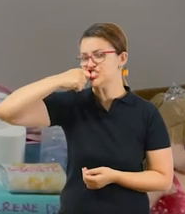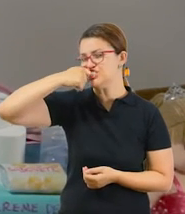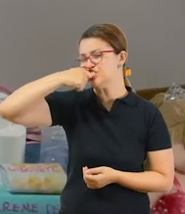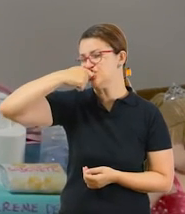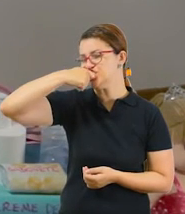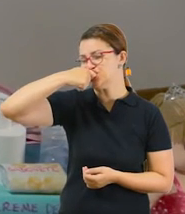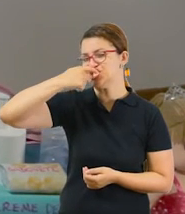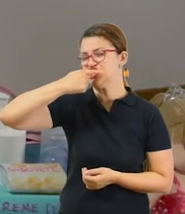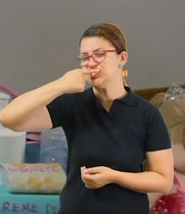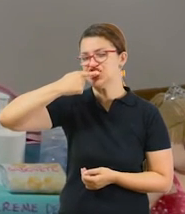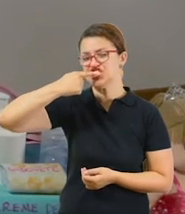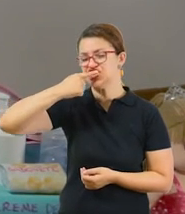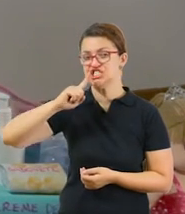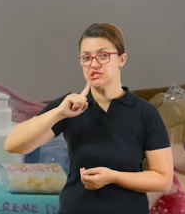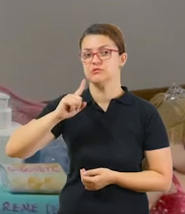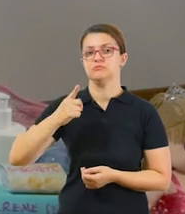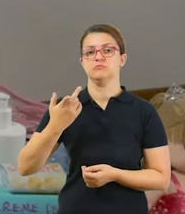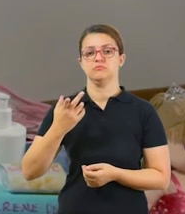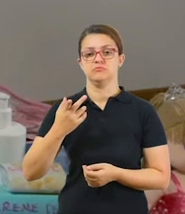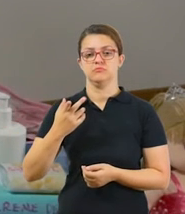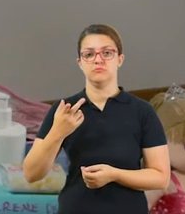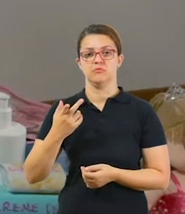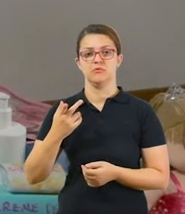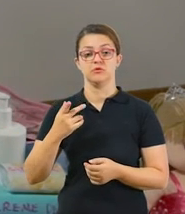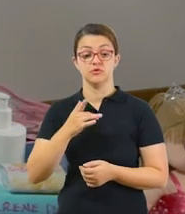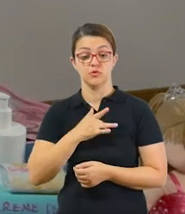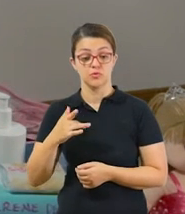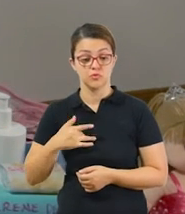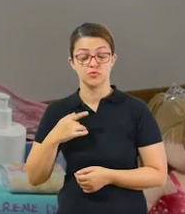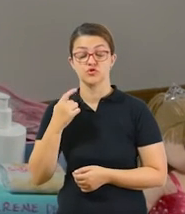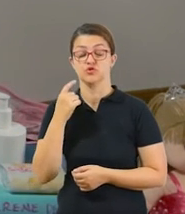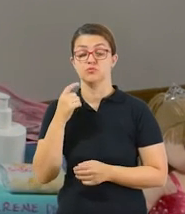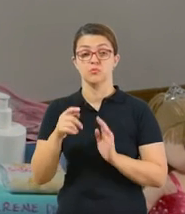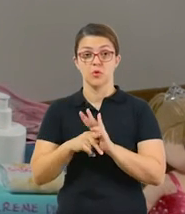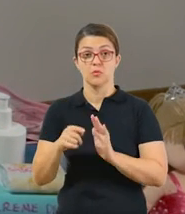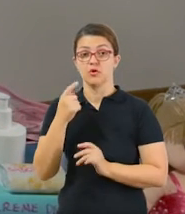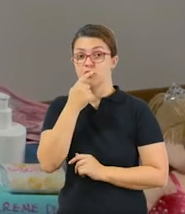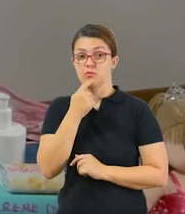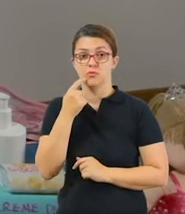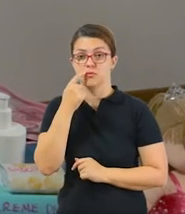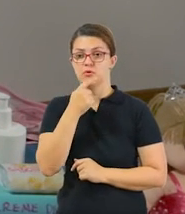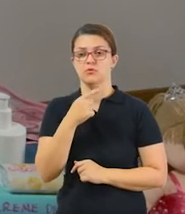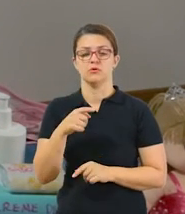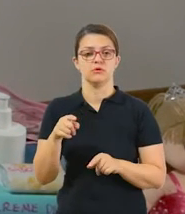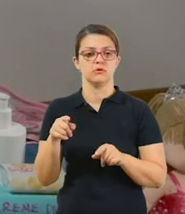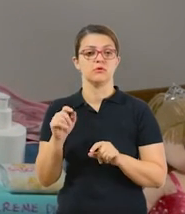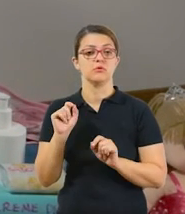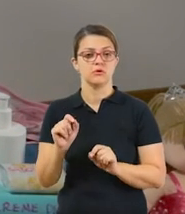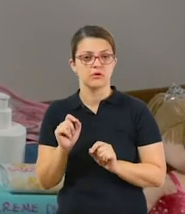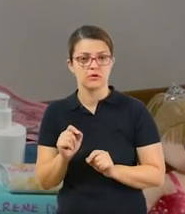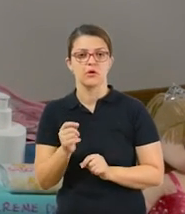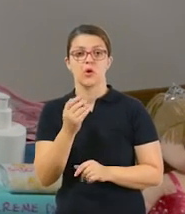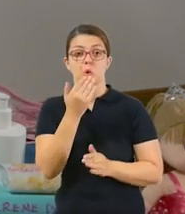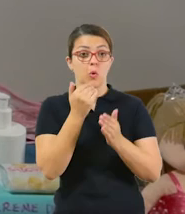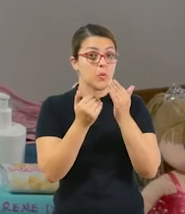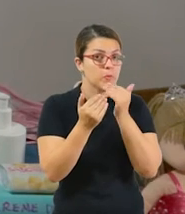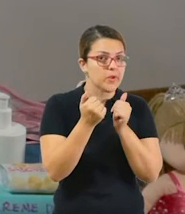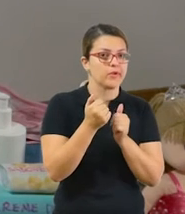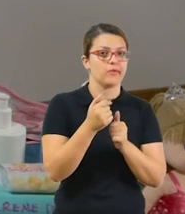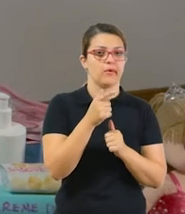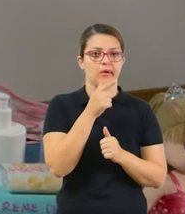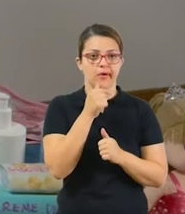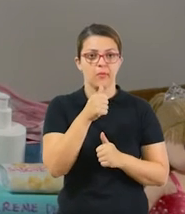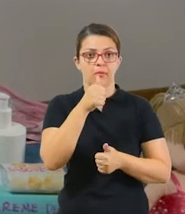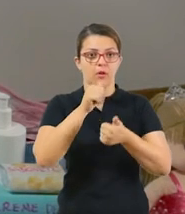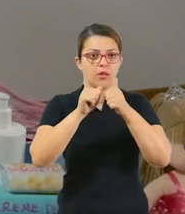manter a higiene não só da saúde bucal, mas do corpo. Veja bem. Pela boca, nós comemos, bebemos água